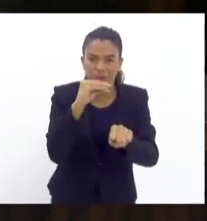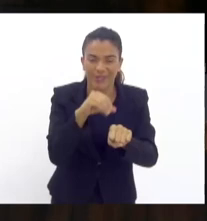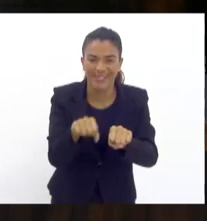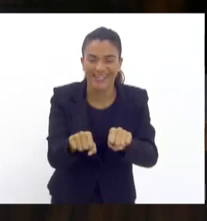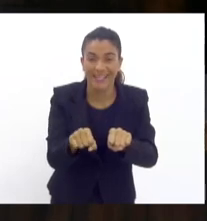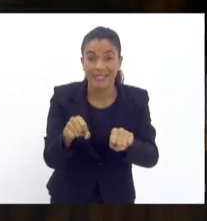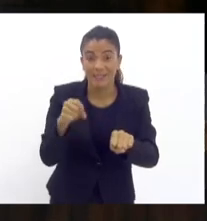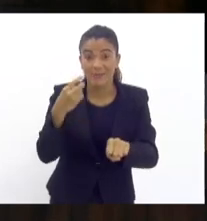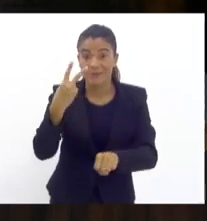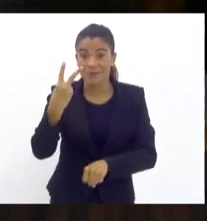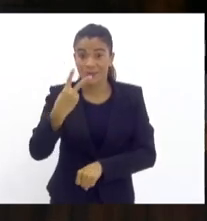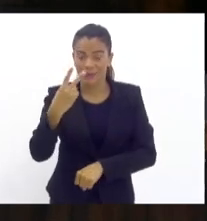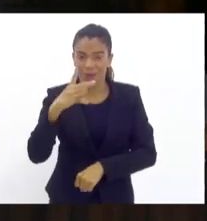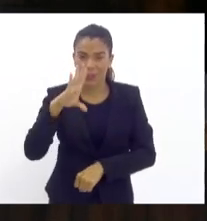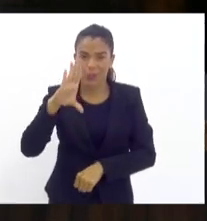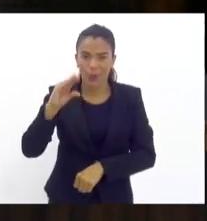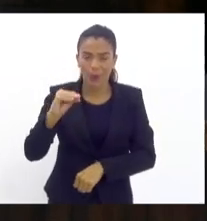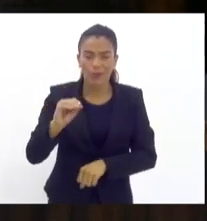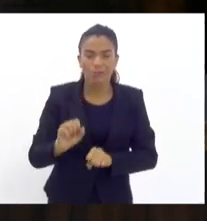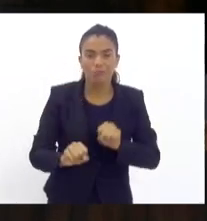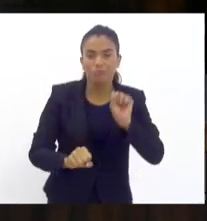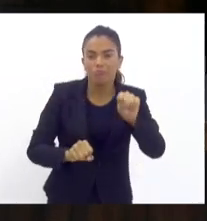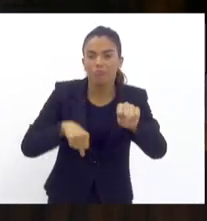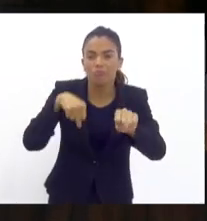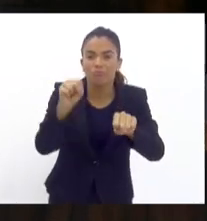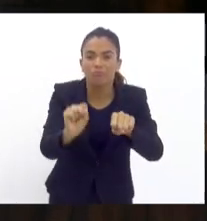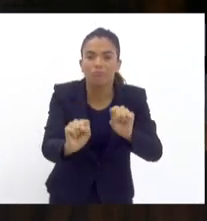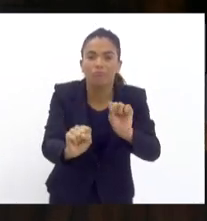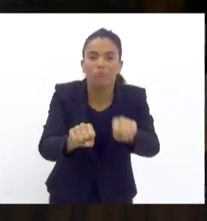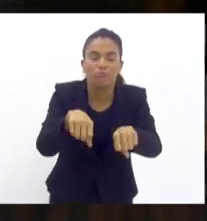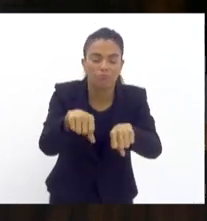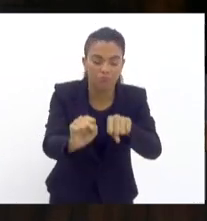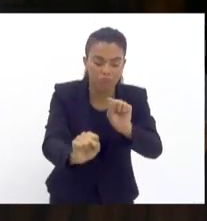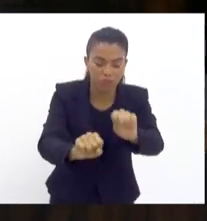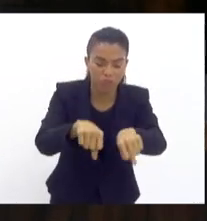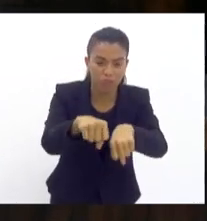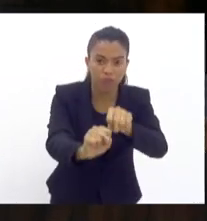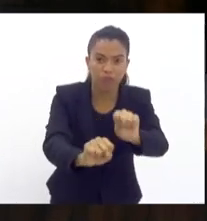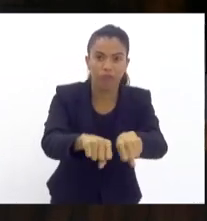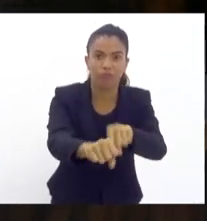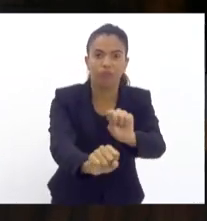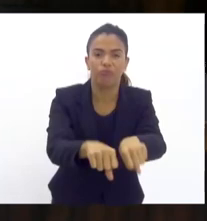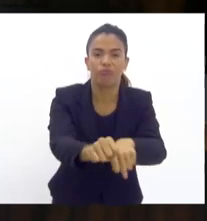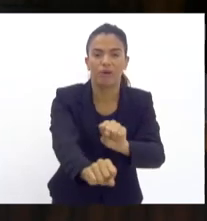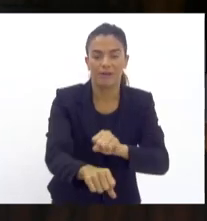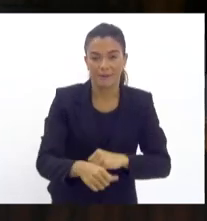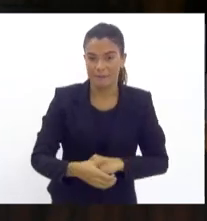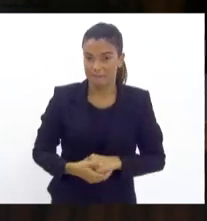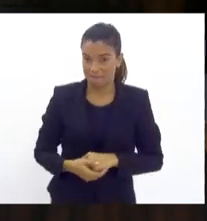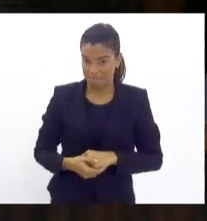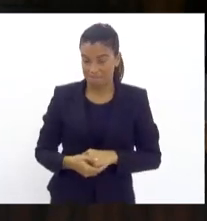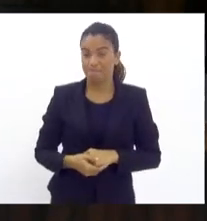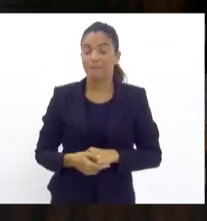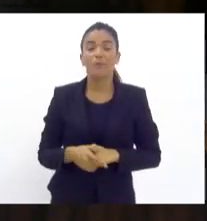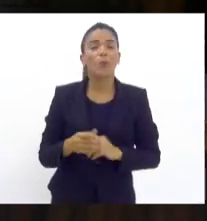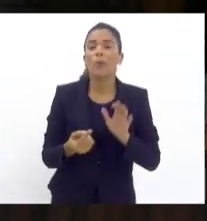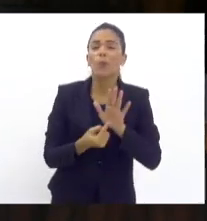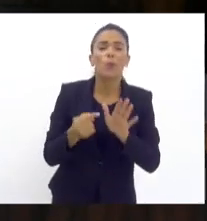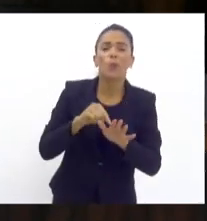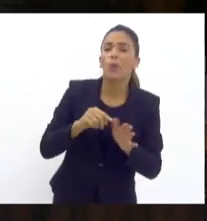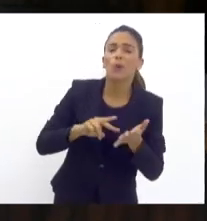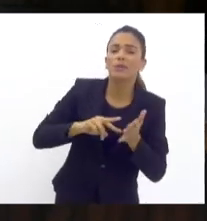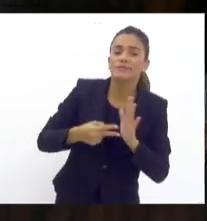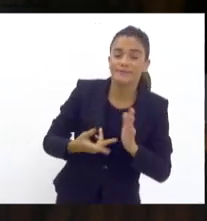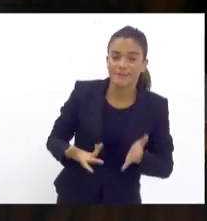noite ele coloca as duas patas e assim sucessivamente. Moral da história.